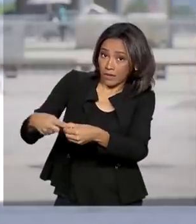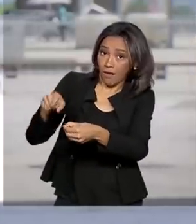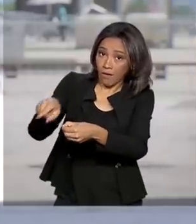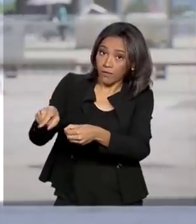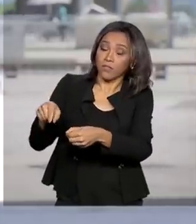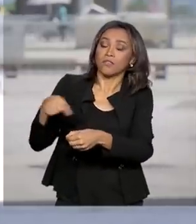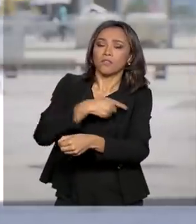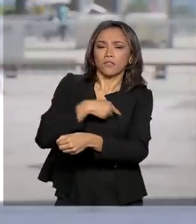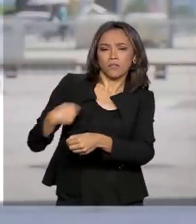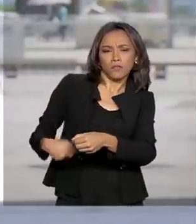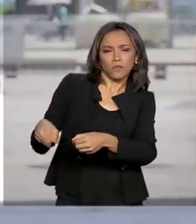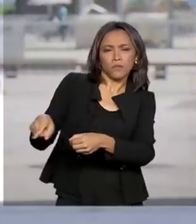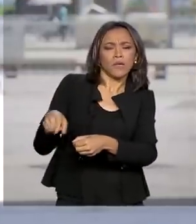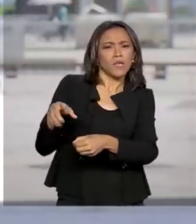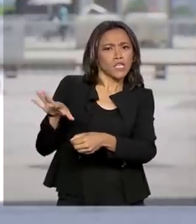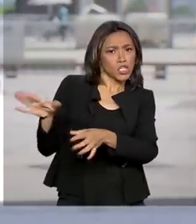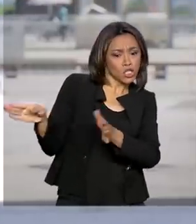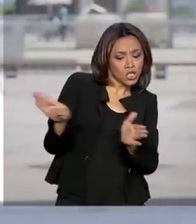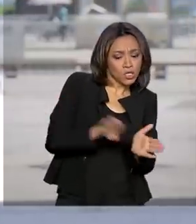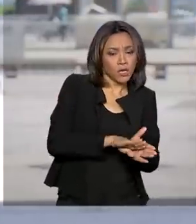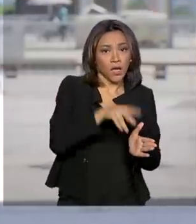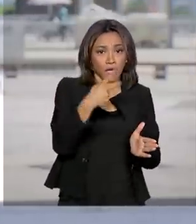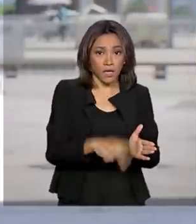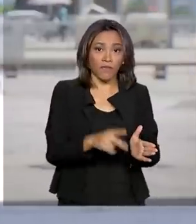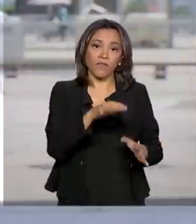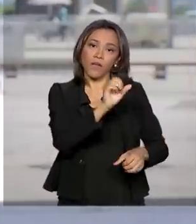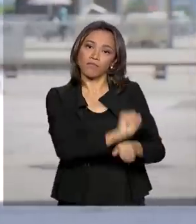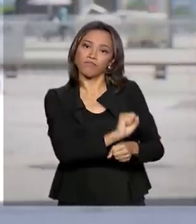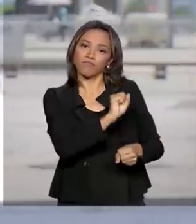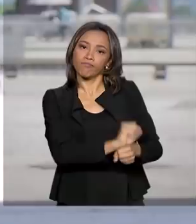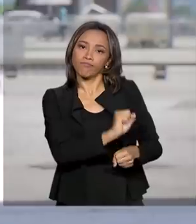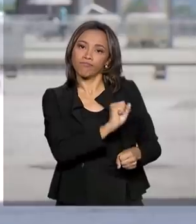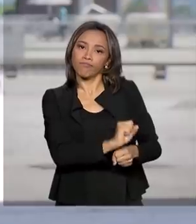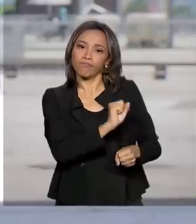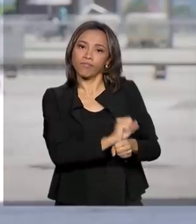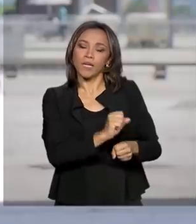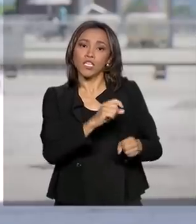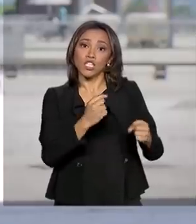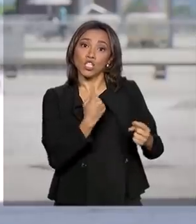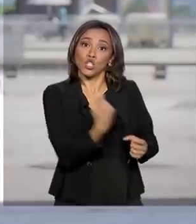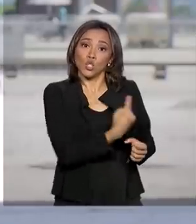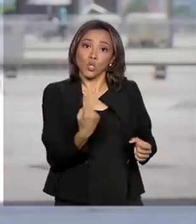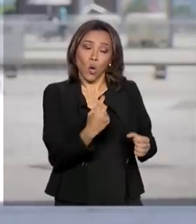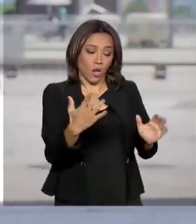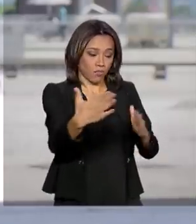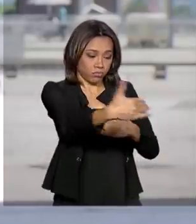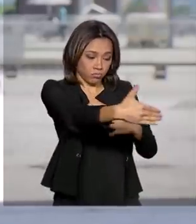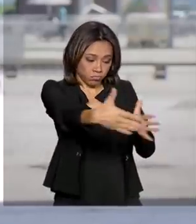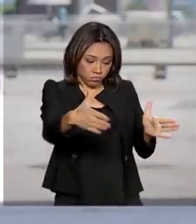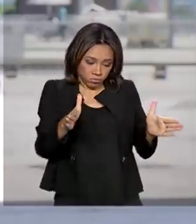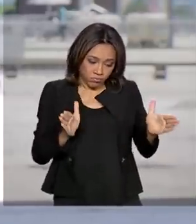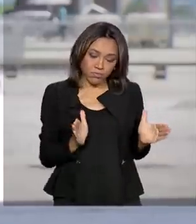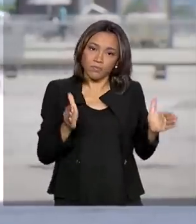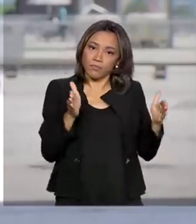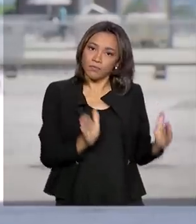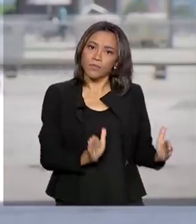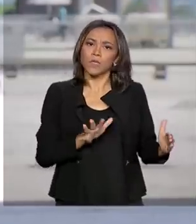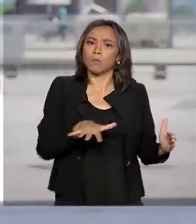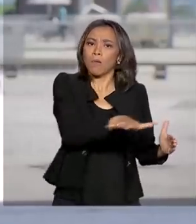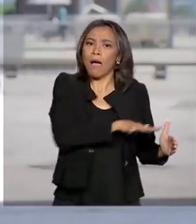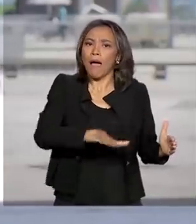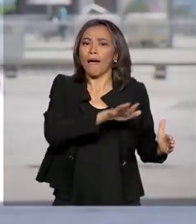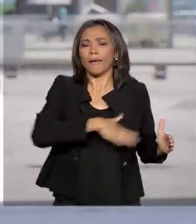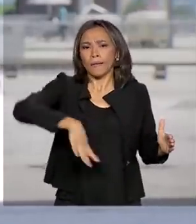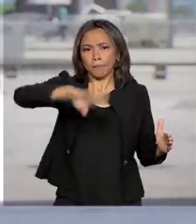que esses passageiros chegarem ao Brasil, eles ficarão em quarentena, que é uma espécie de isolamento preventivo, provavelmente numa área